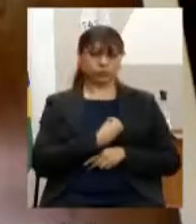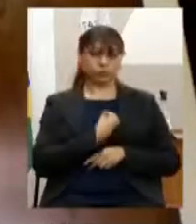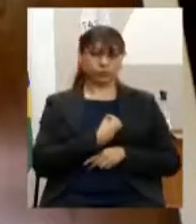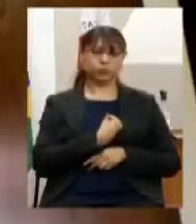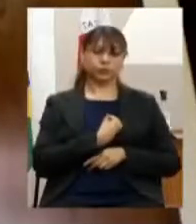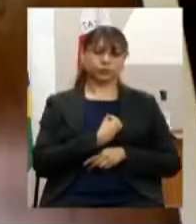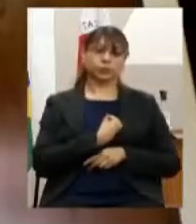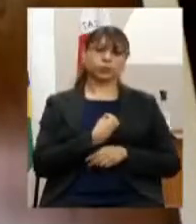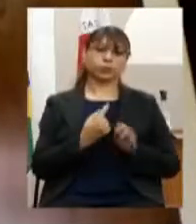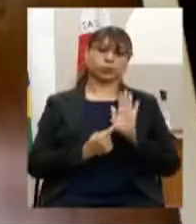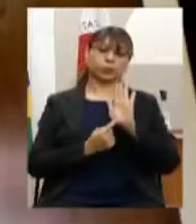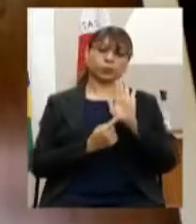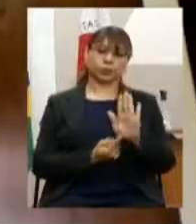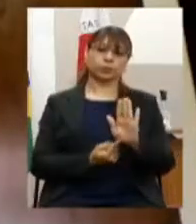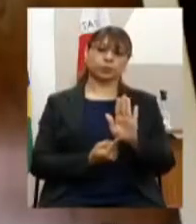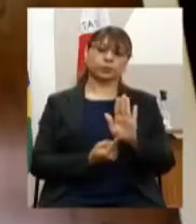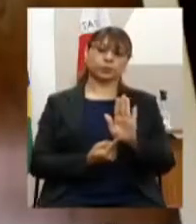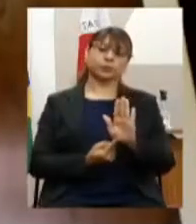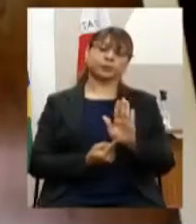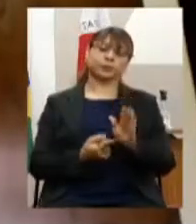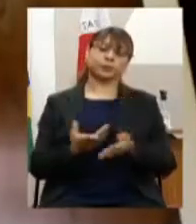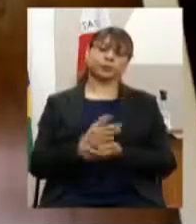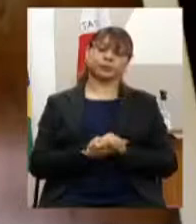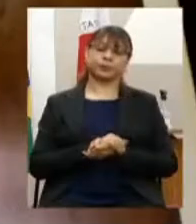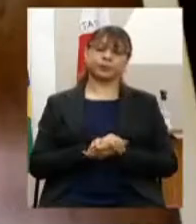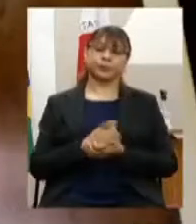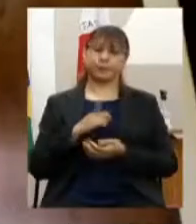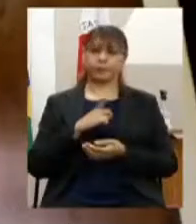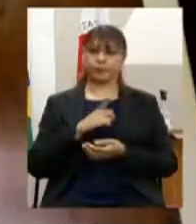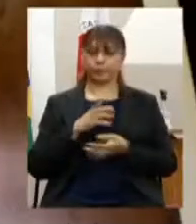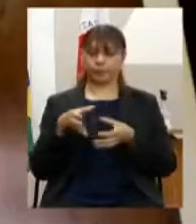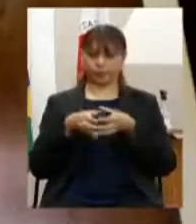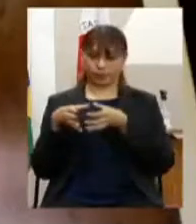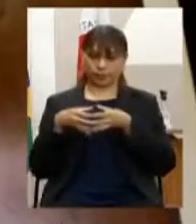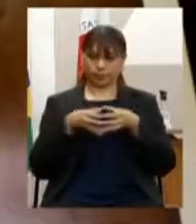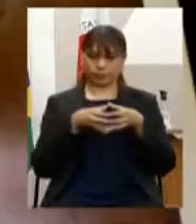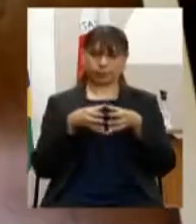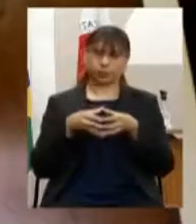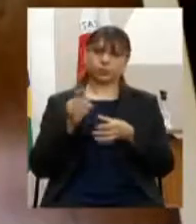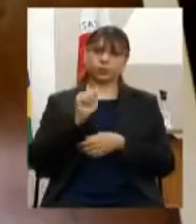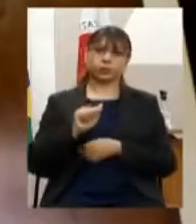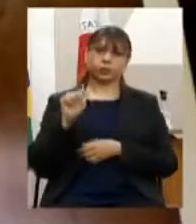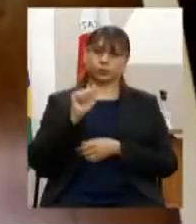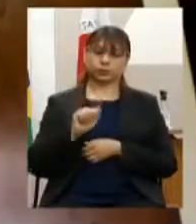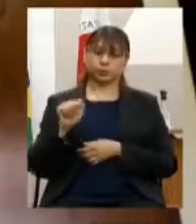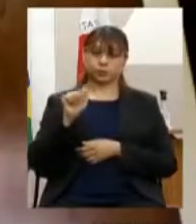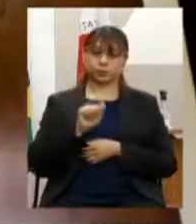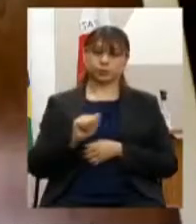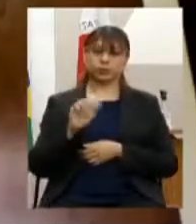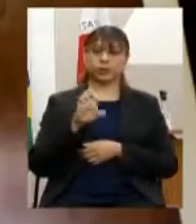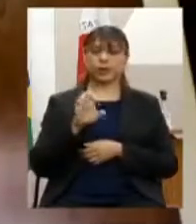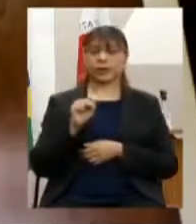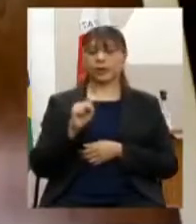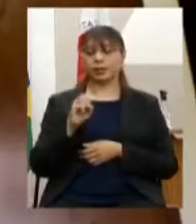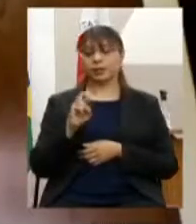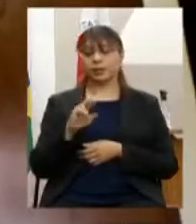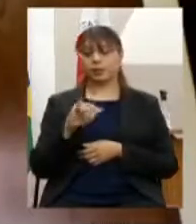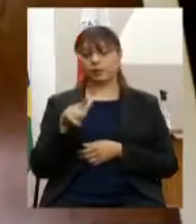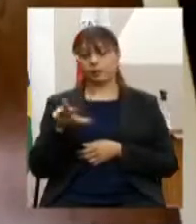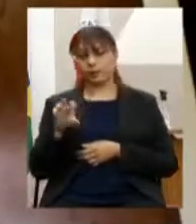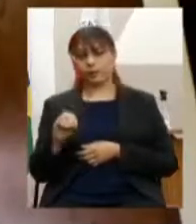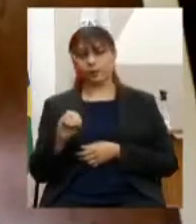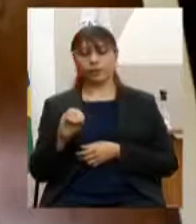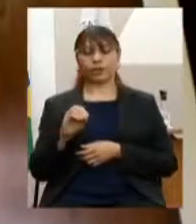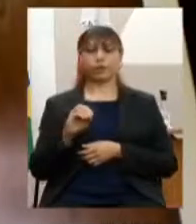representaram as seguintes entidades da sociedade civil associação dos escrivães da polícia civil de minas gerais